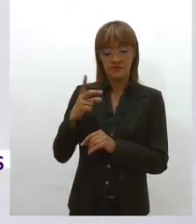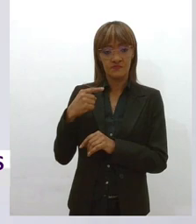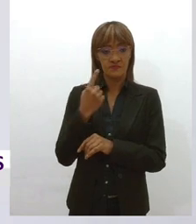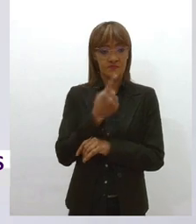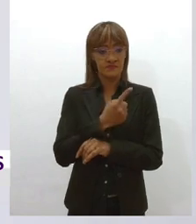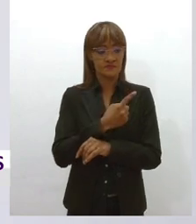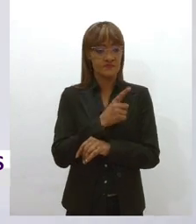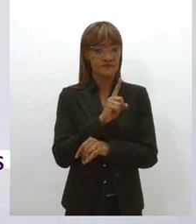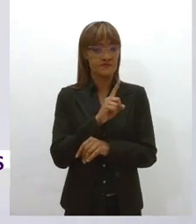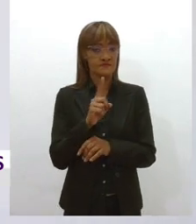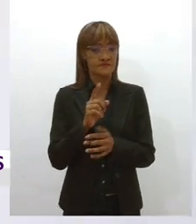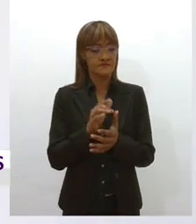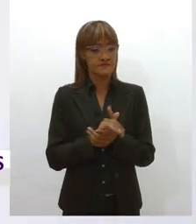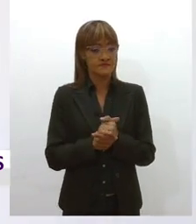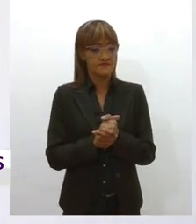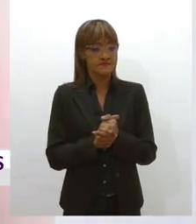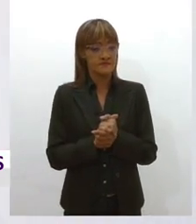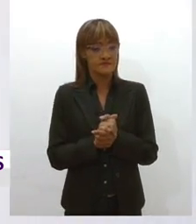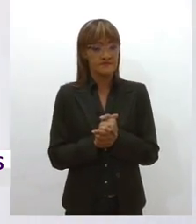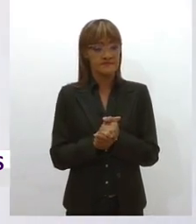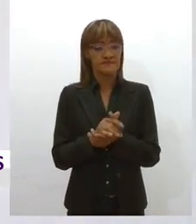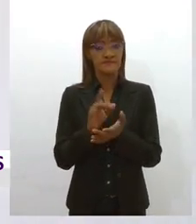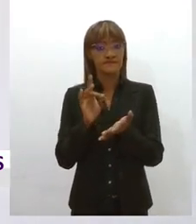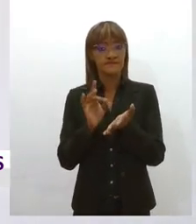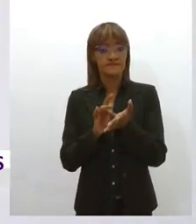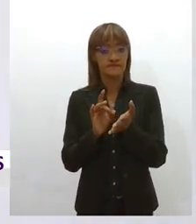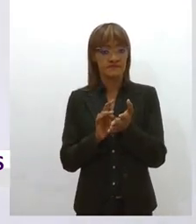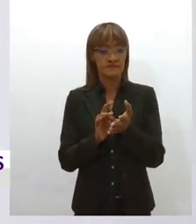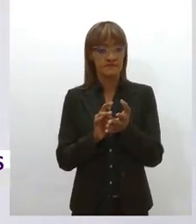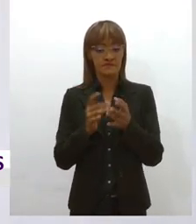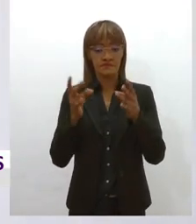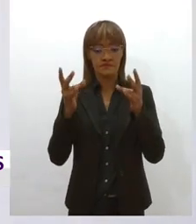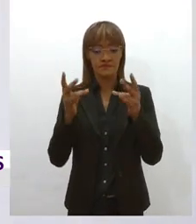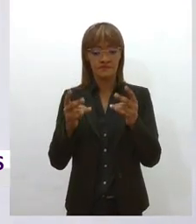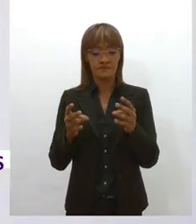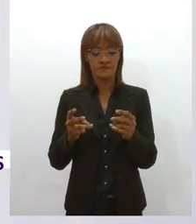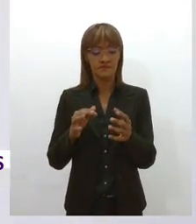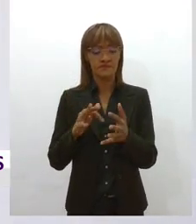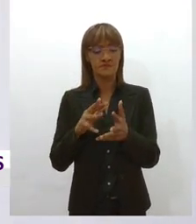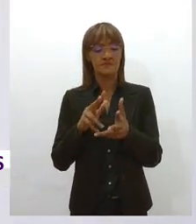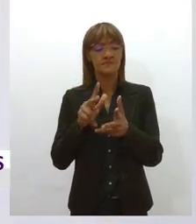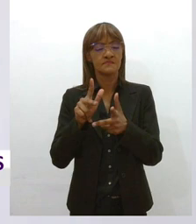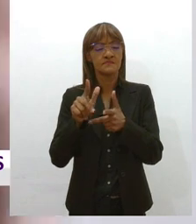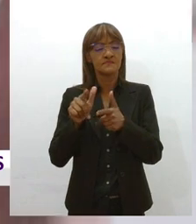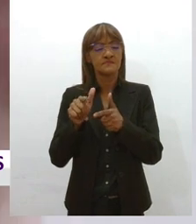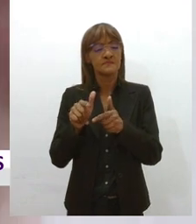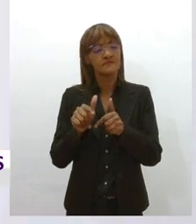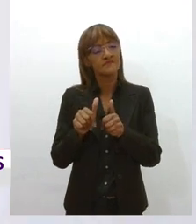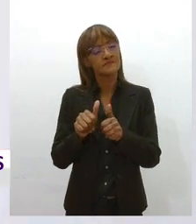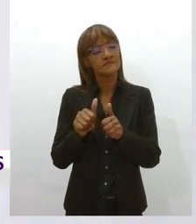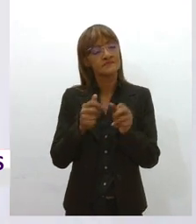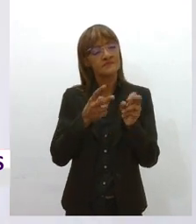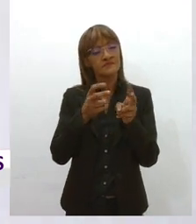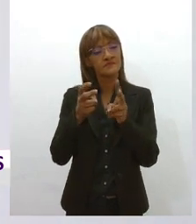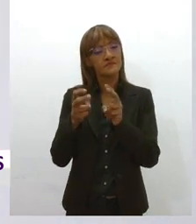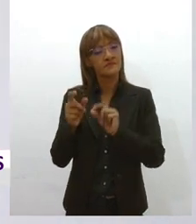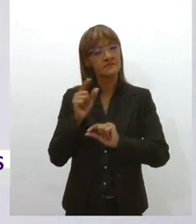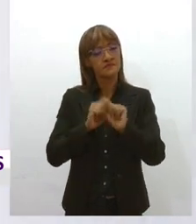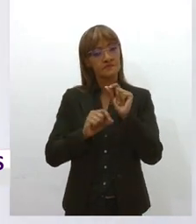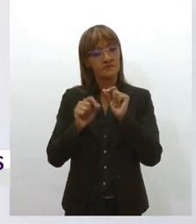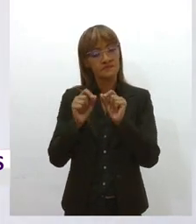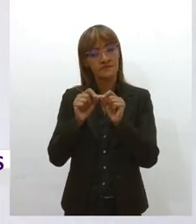quando a gente disseca esse mundo do trabalho, a gente observa que, do ponto de vista histórico,